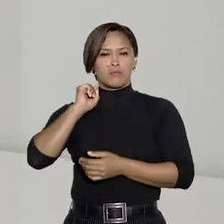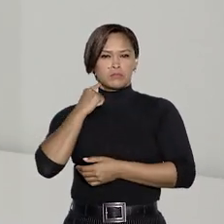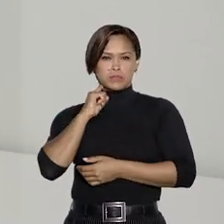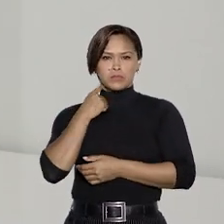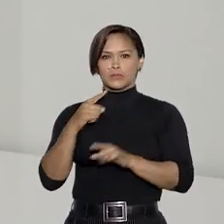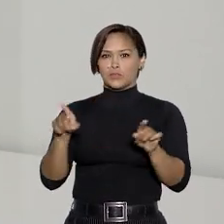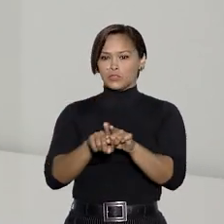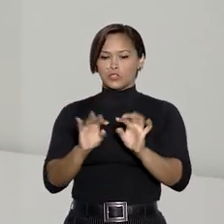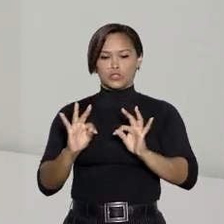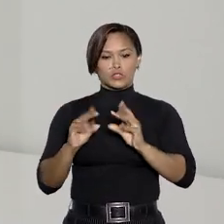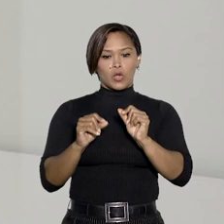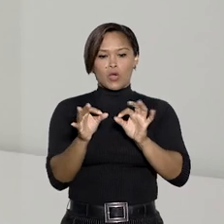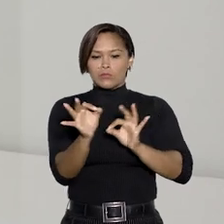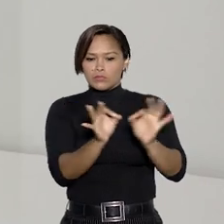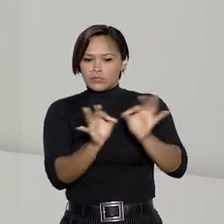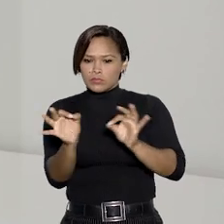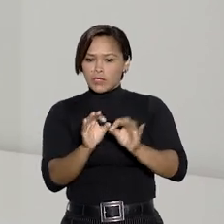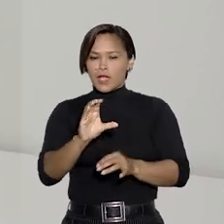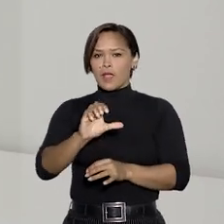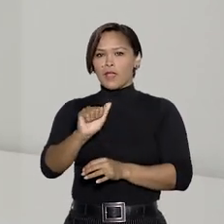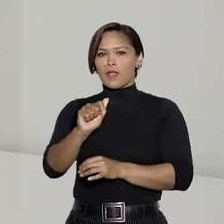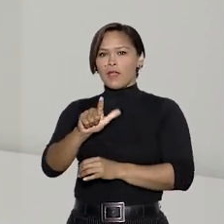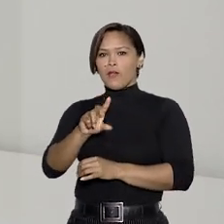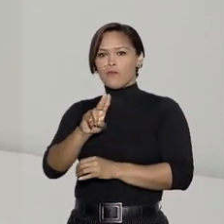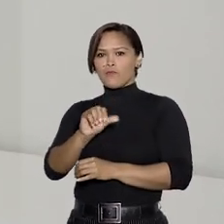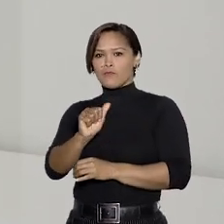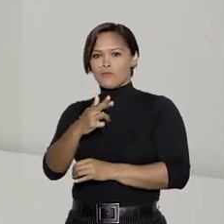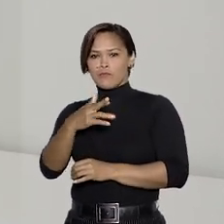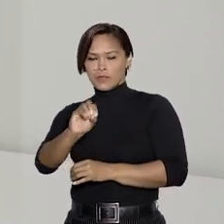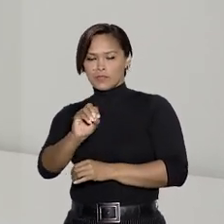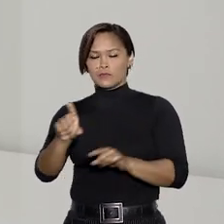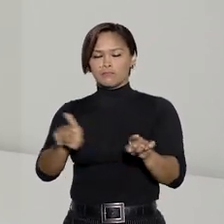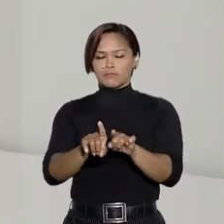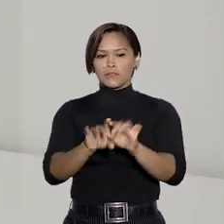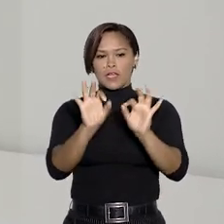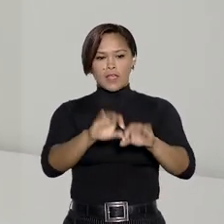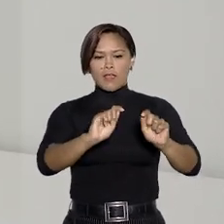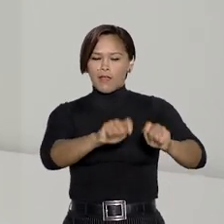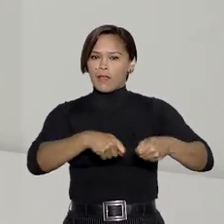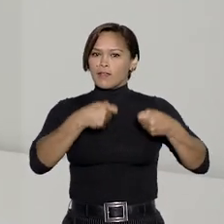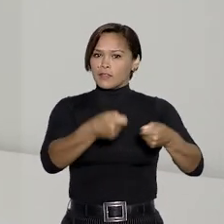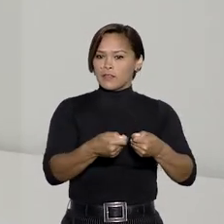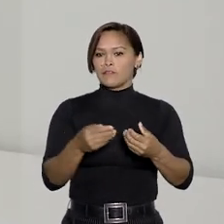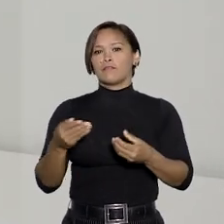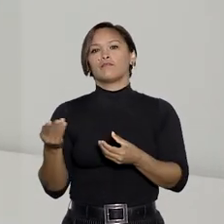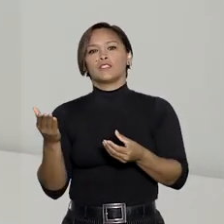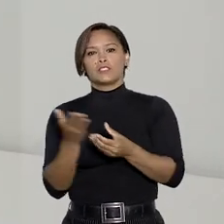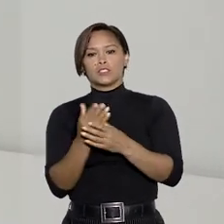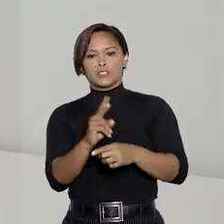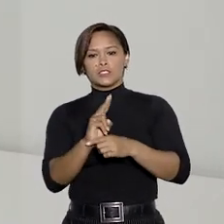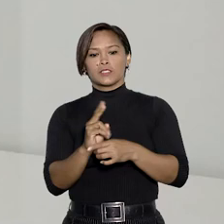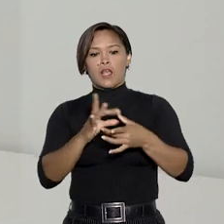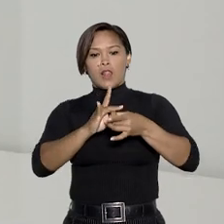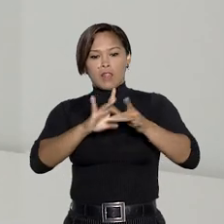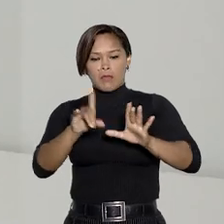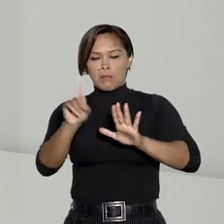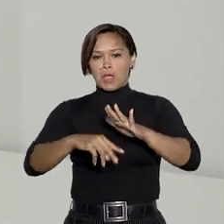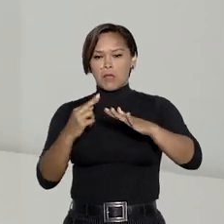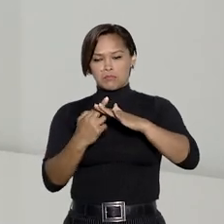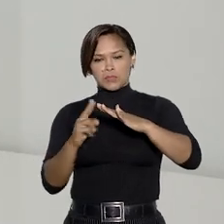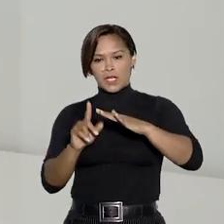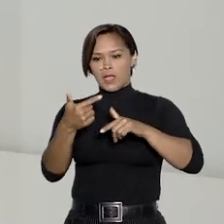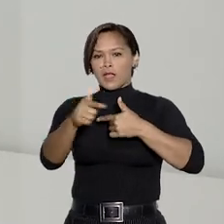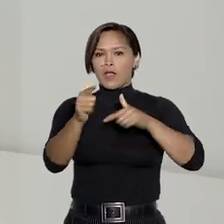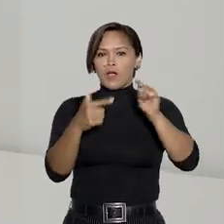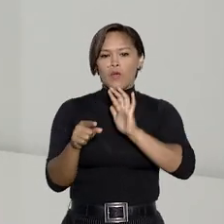dinheiro, todos apurados na Operação Calvário. A defesa requereu a extensão dos efeitos do habeas corpus concedido pelo colegiado